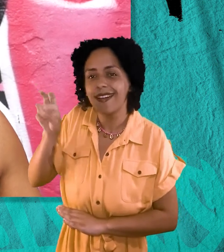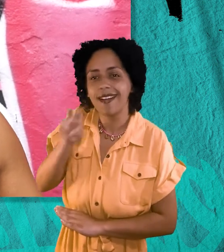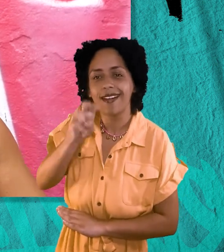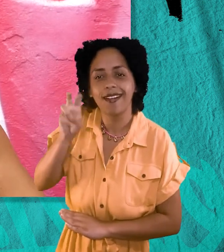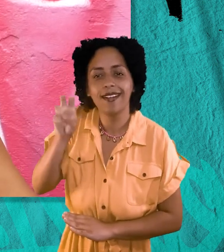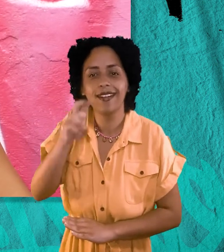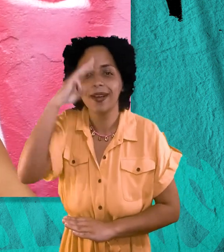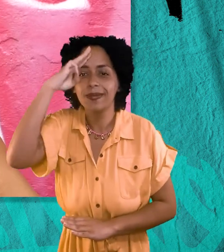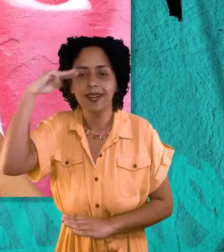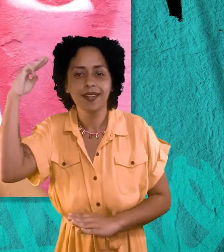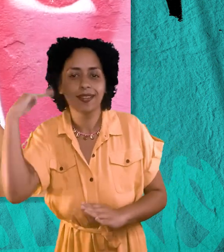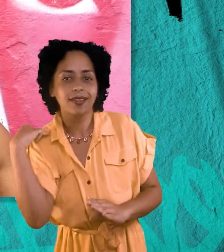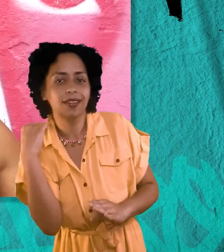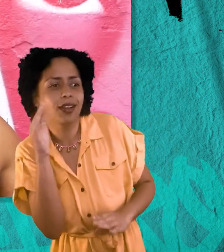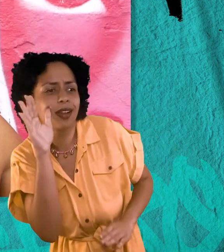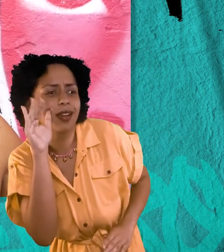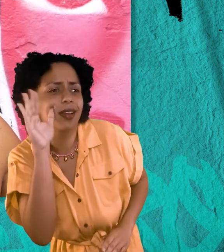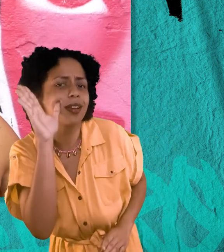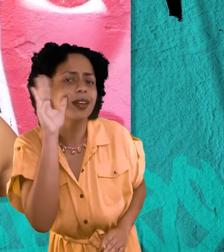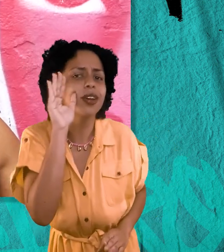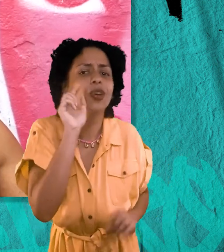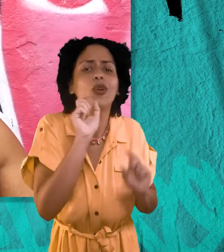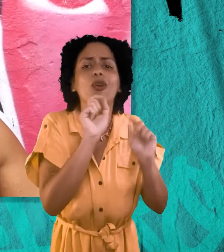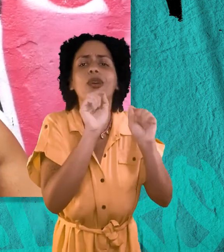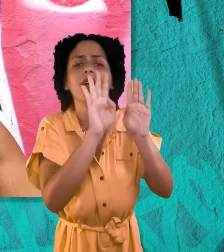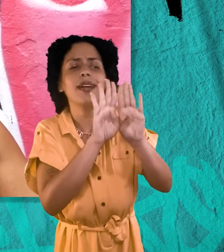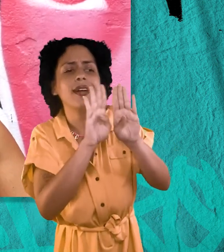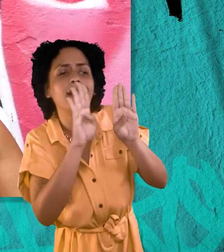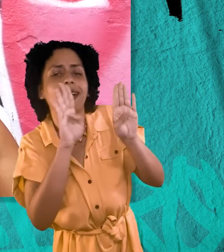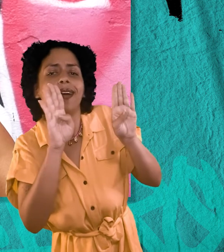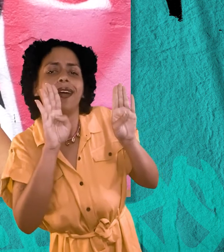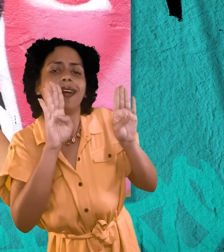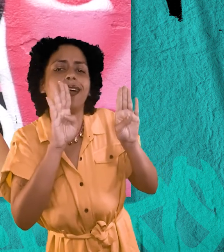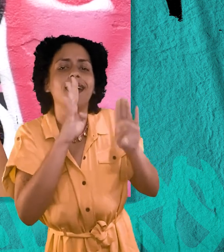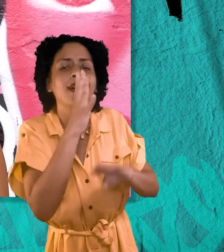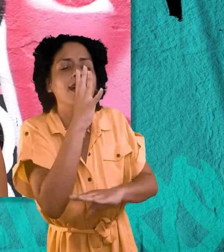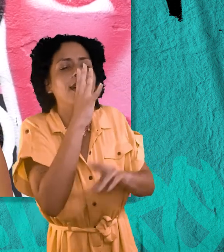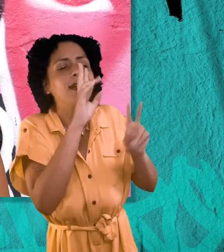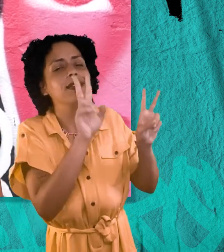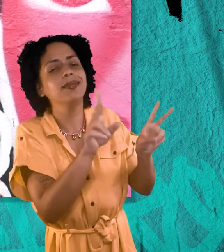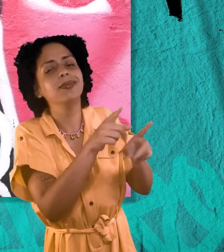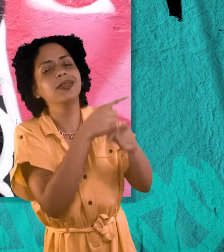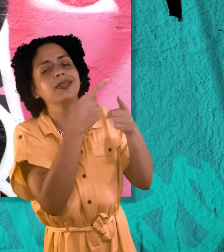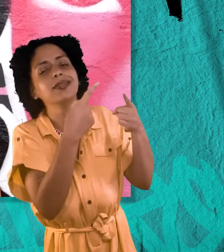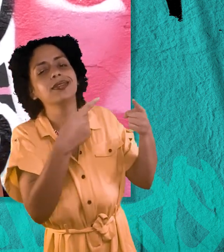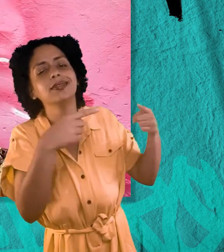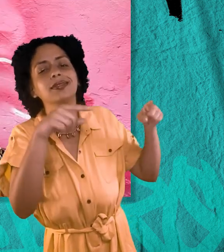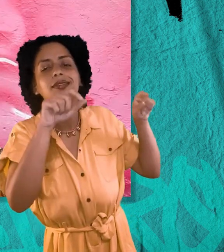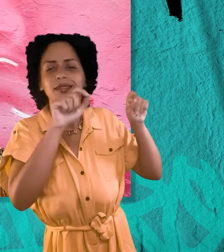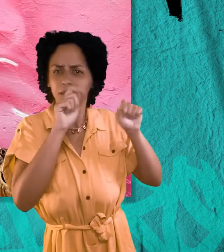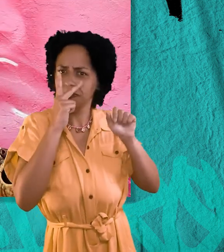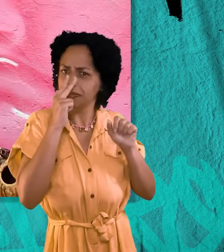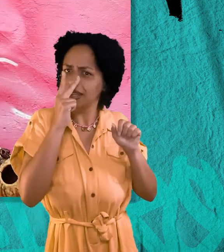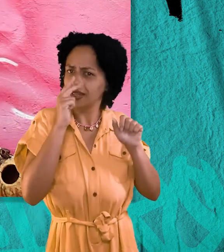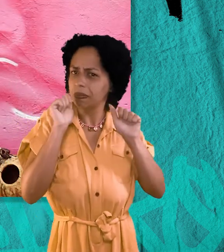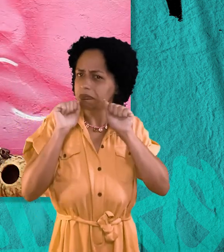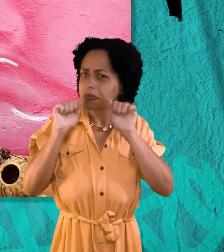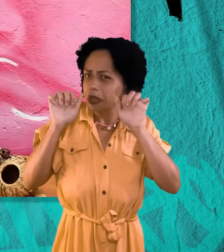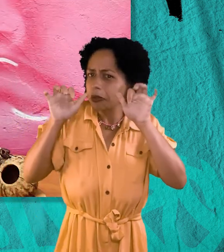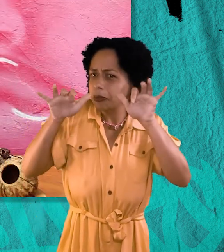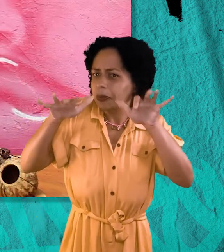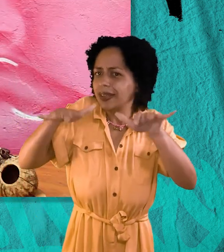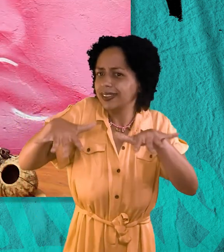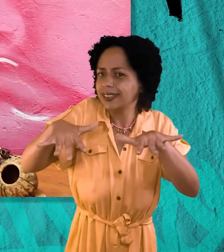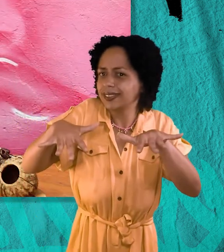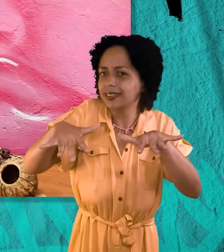parada, como se a música fosse algo abençoado. E talvez que seja, não é? Certo dia, então, eu